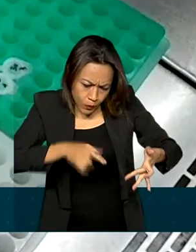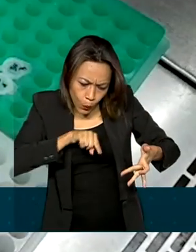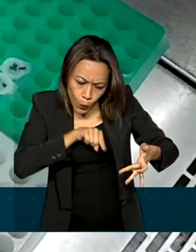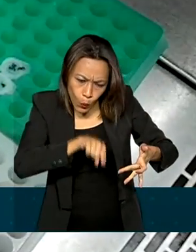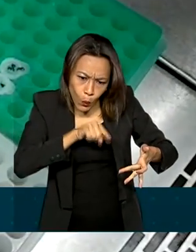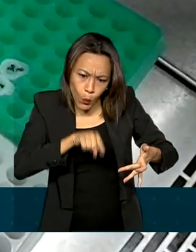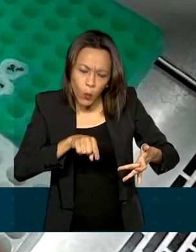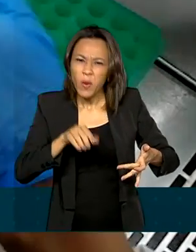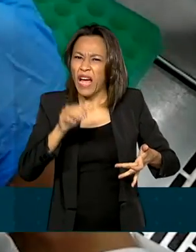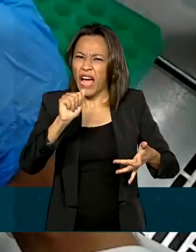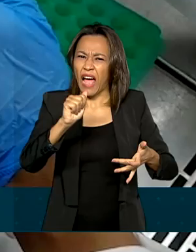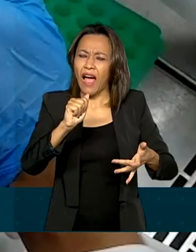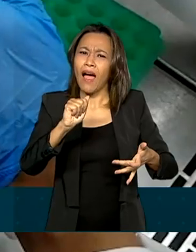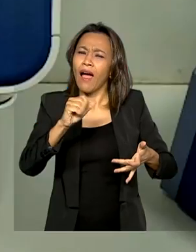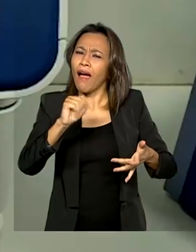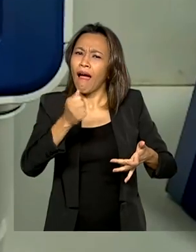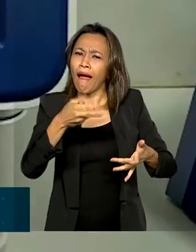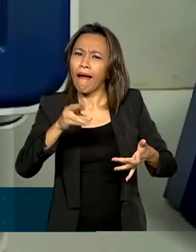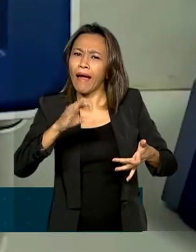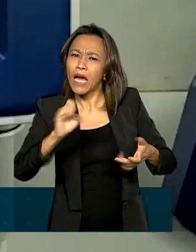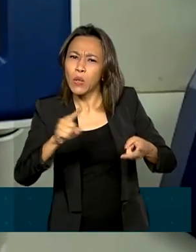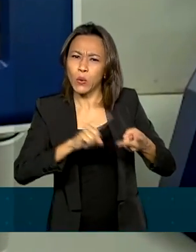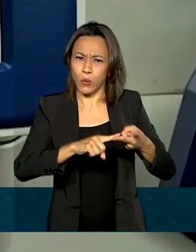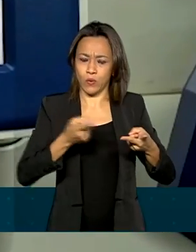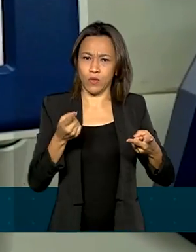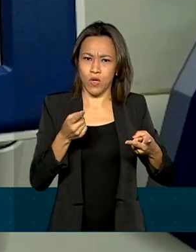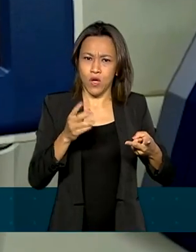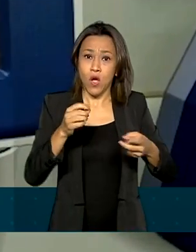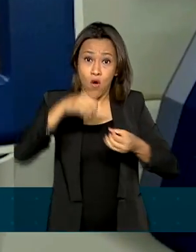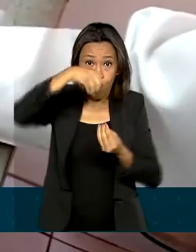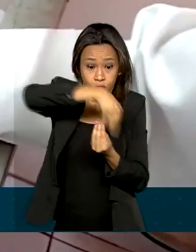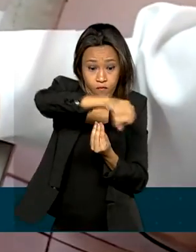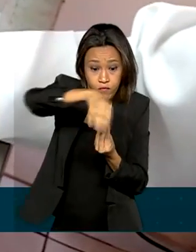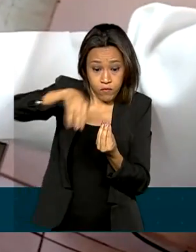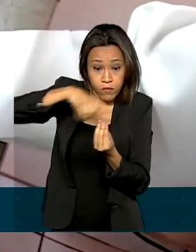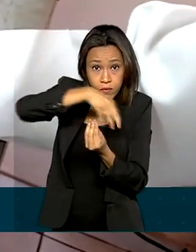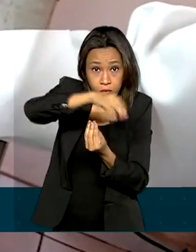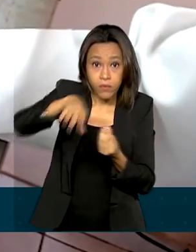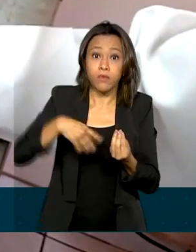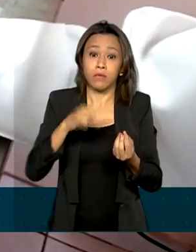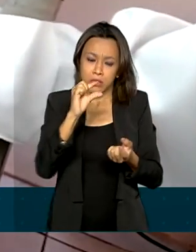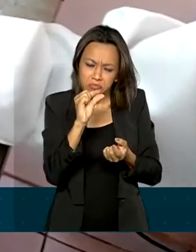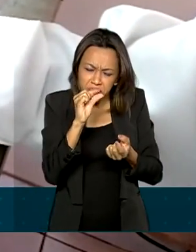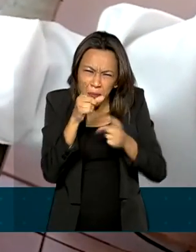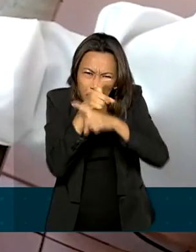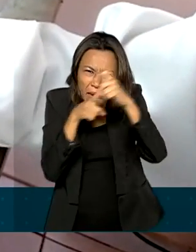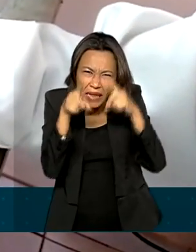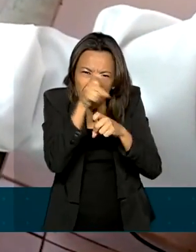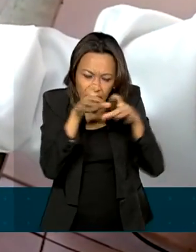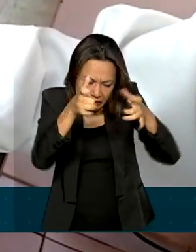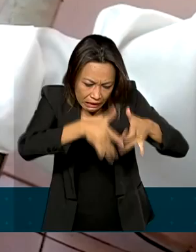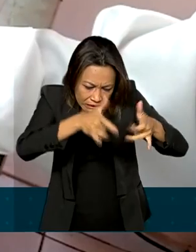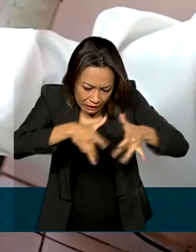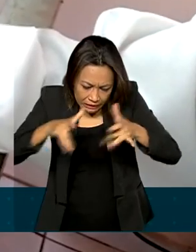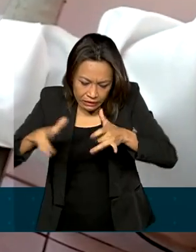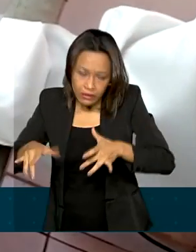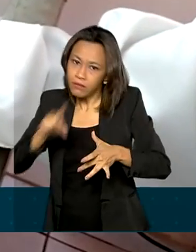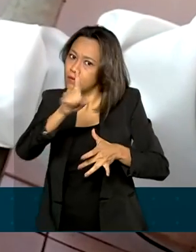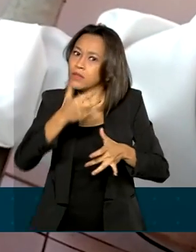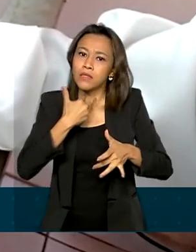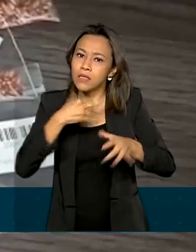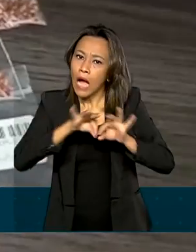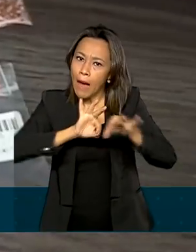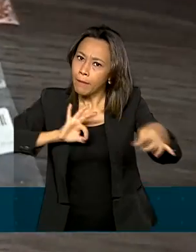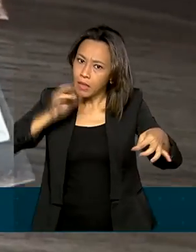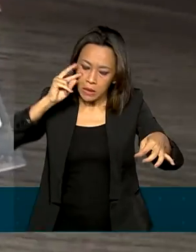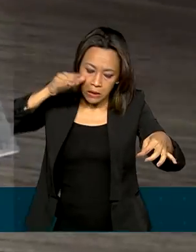ácaro vivo, fungos, plantas daninhas e bactérias. Por isso, o alerta é que os pacotes não sejam